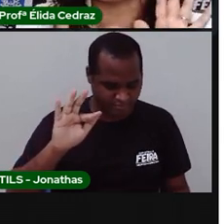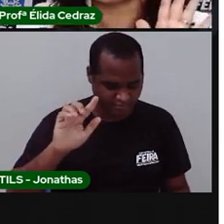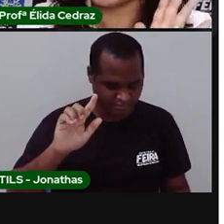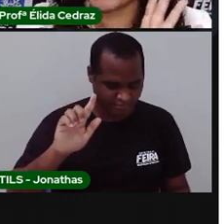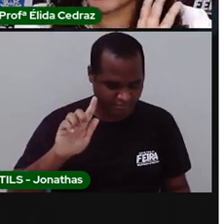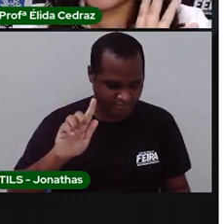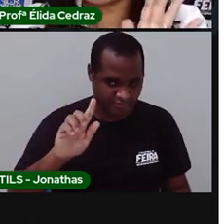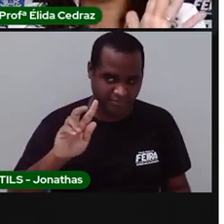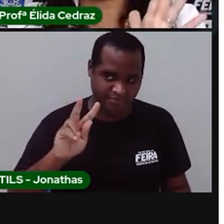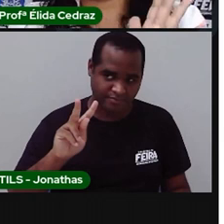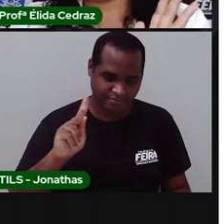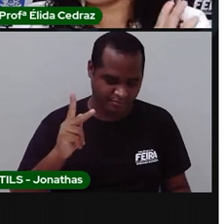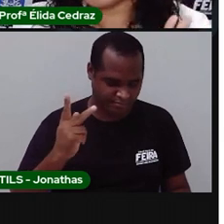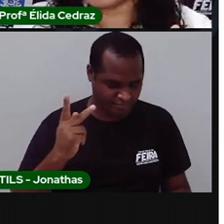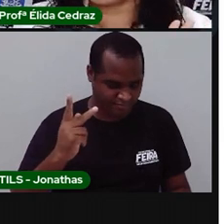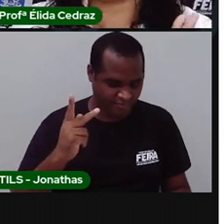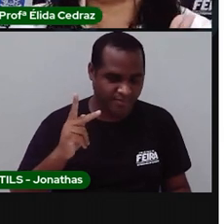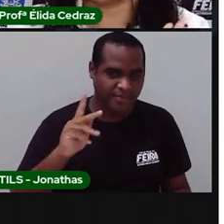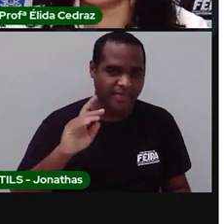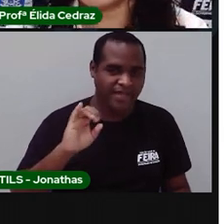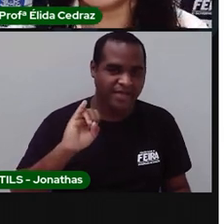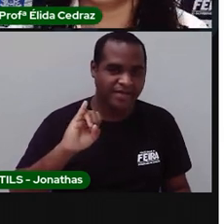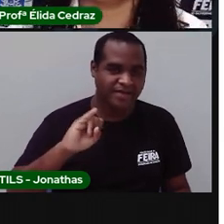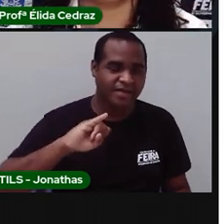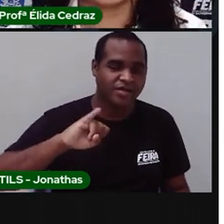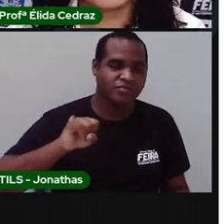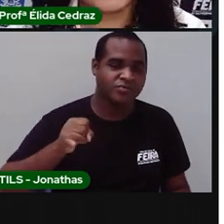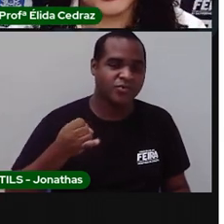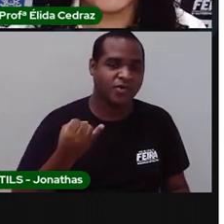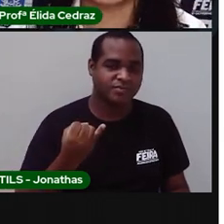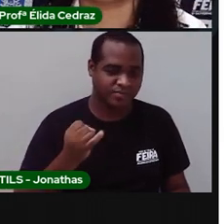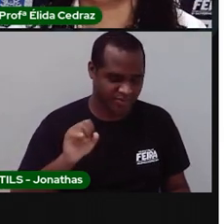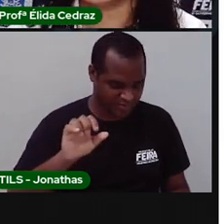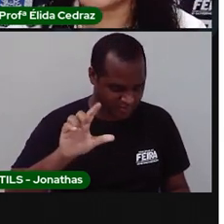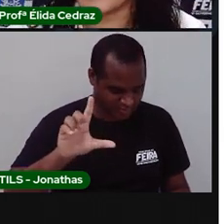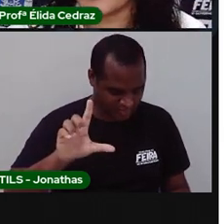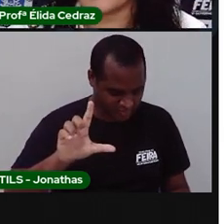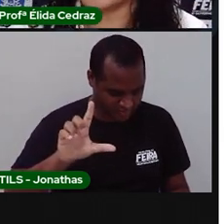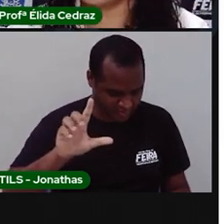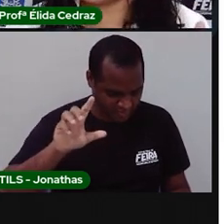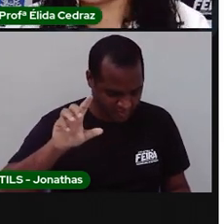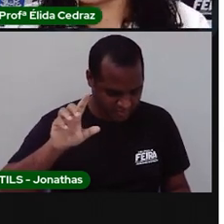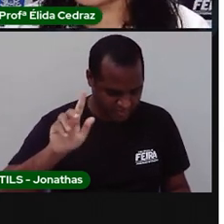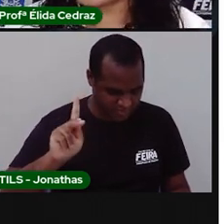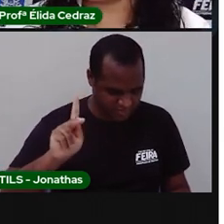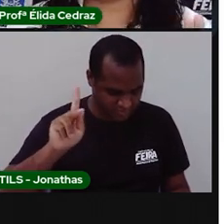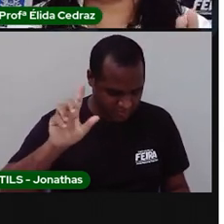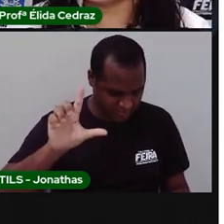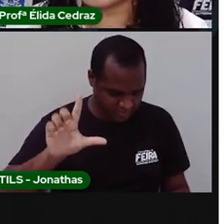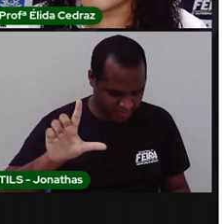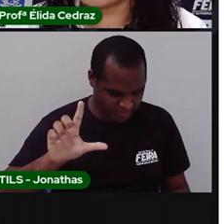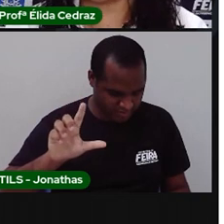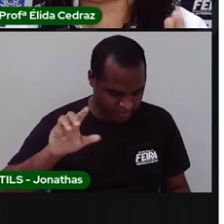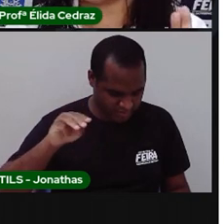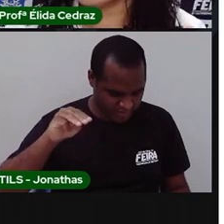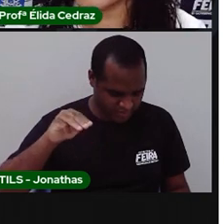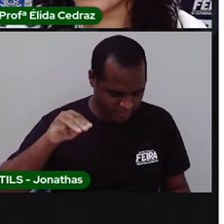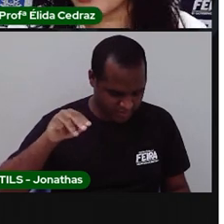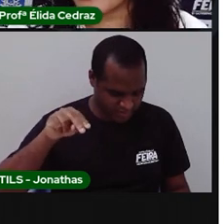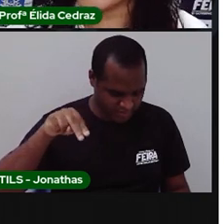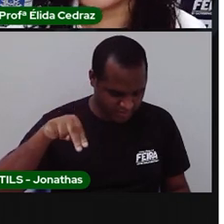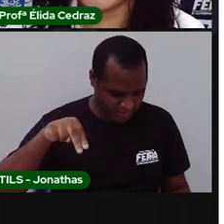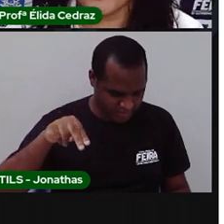F, G, H, I, J, K, L, M,